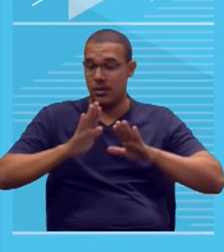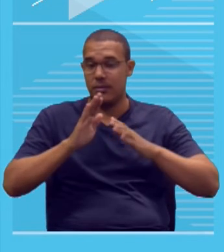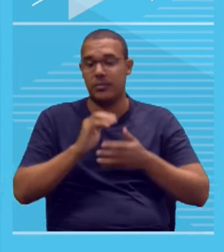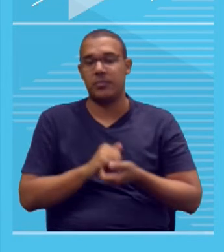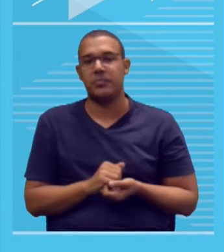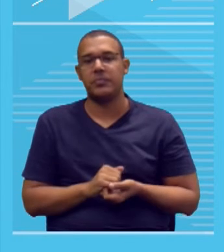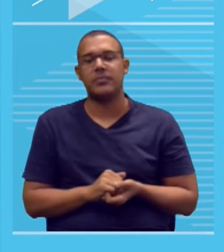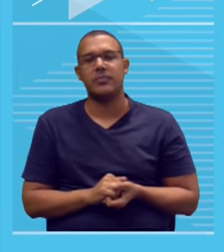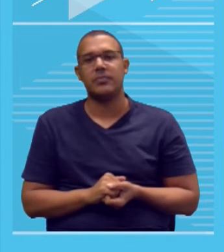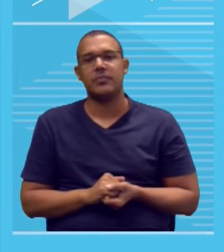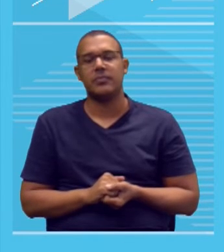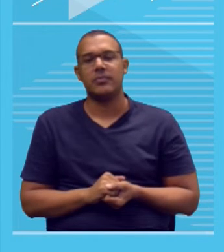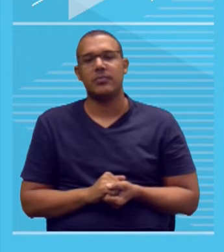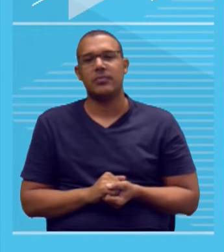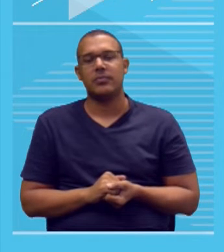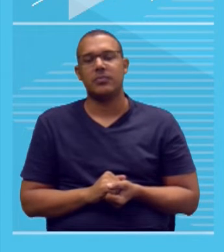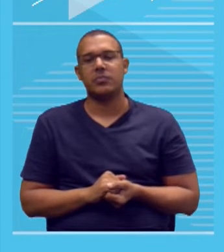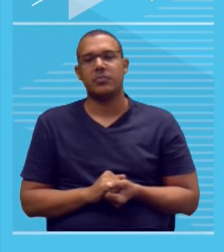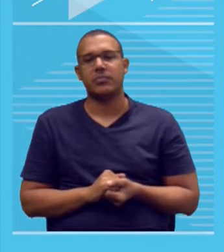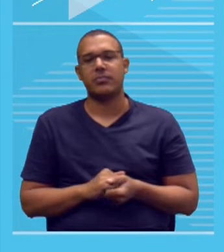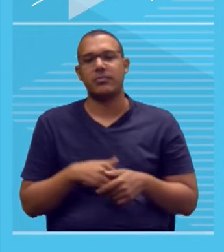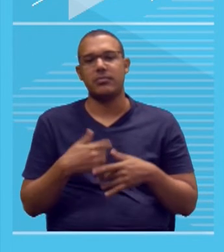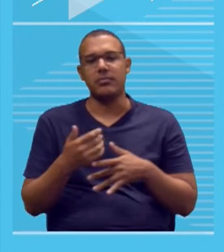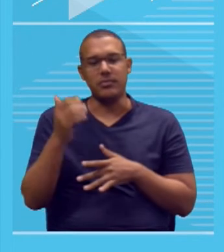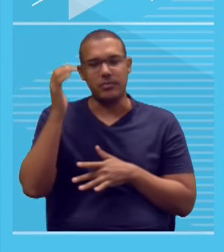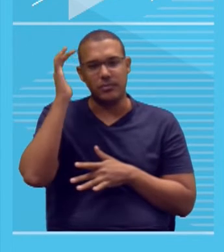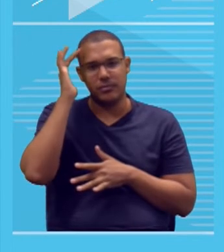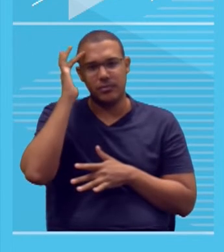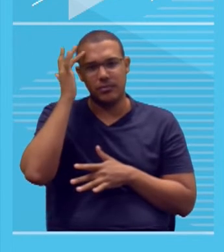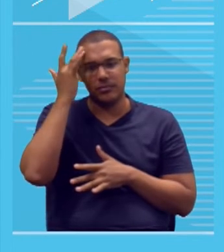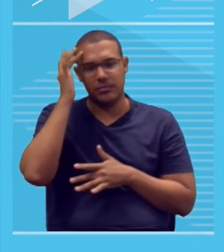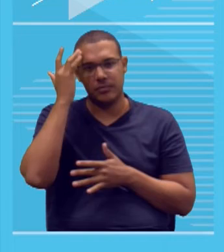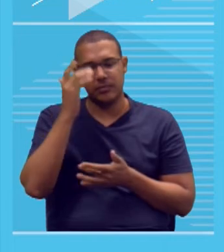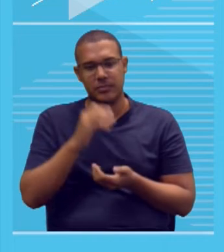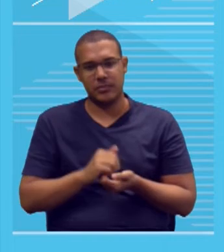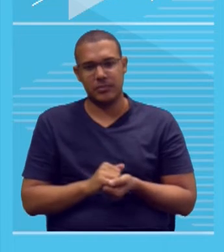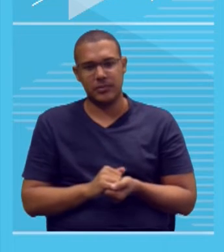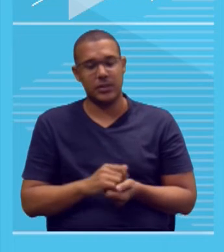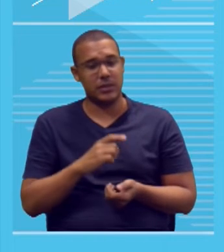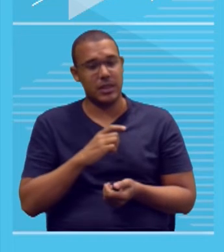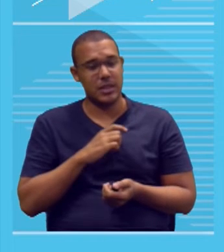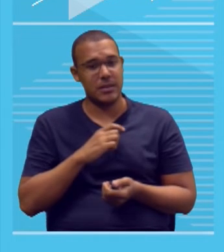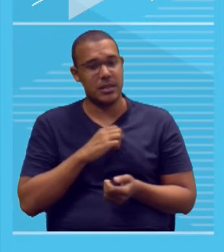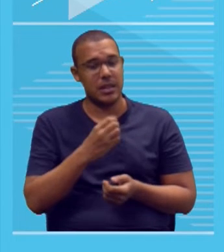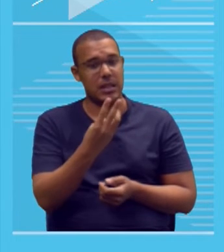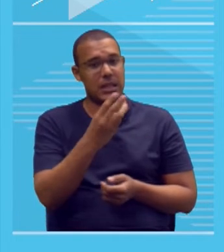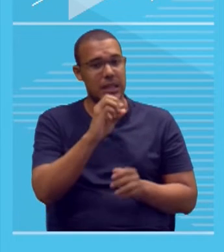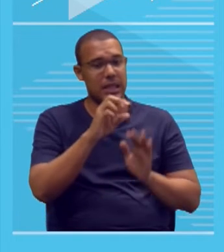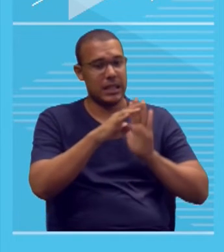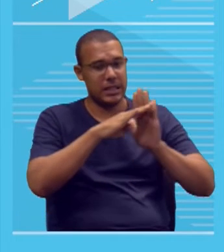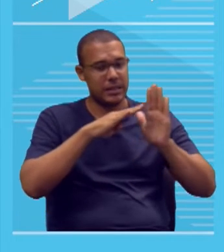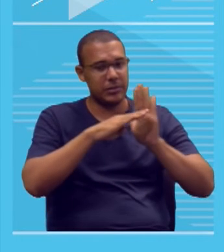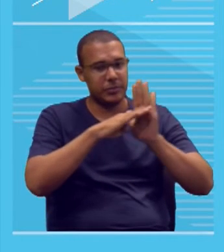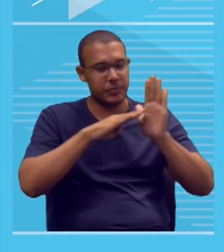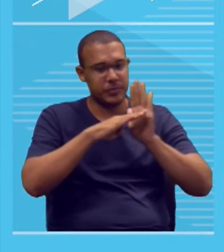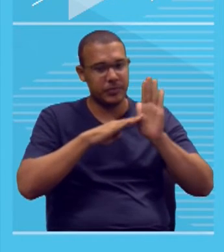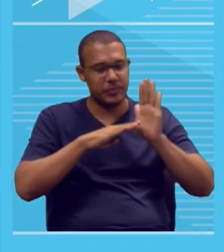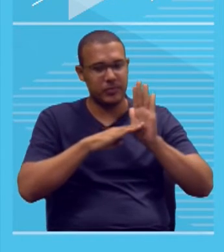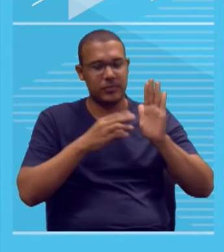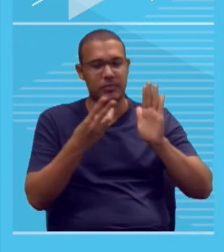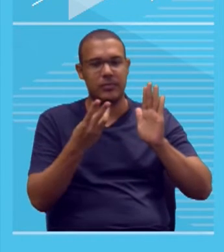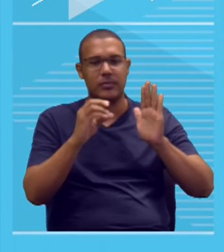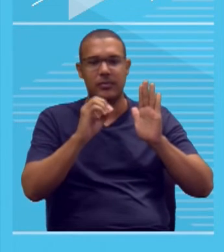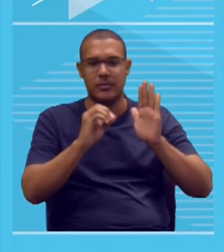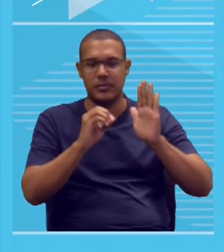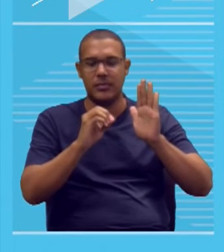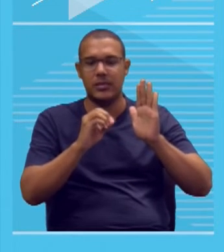o que eles consideravam? Você tem 30 linhas, como a gente já vem falando aqui. Então, se